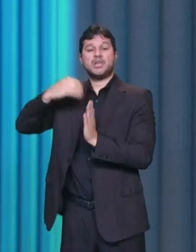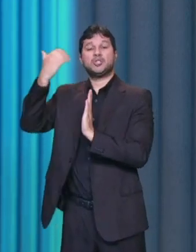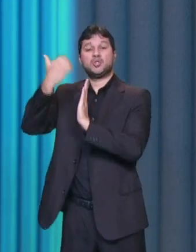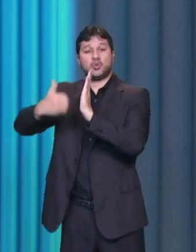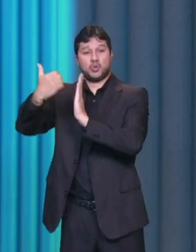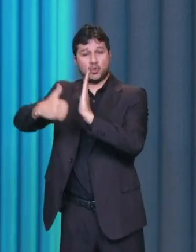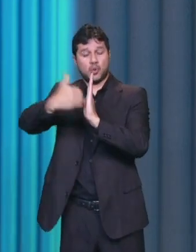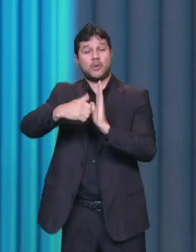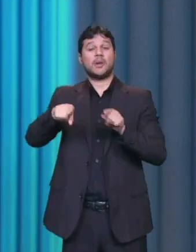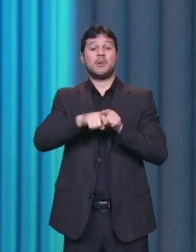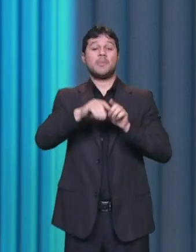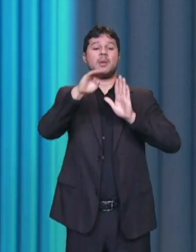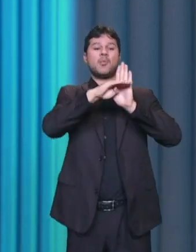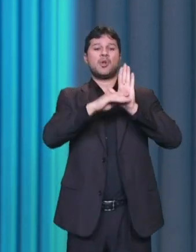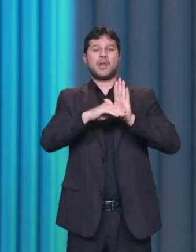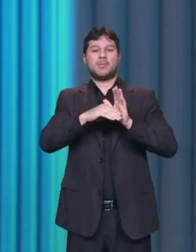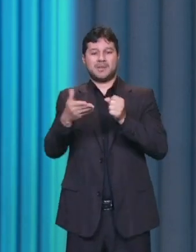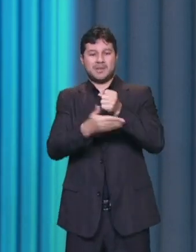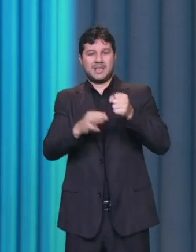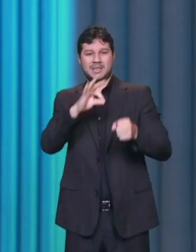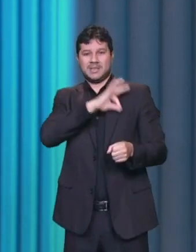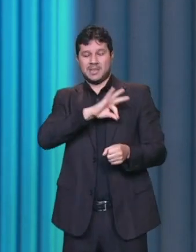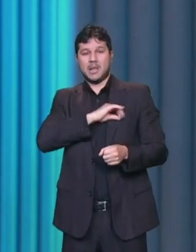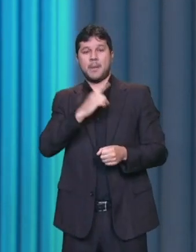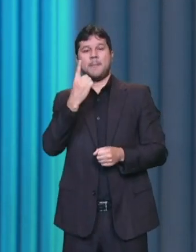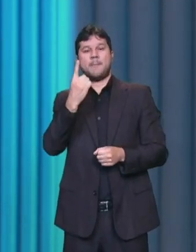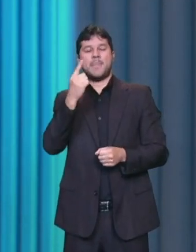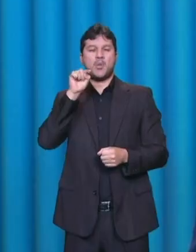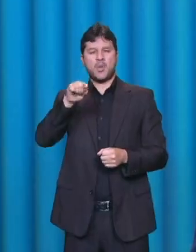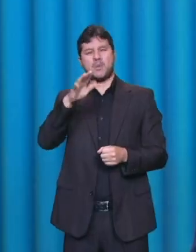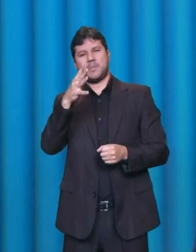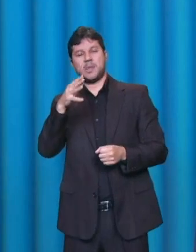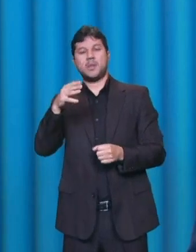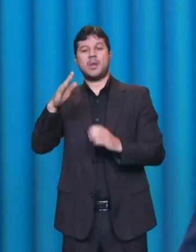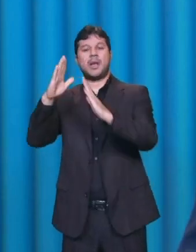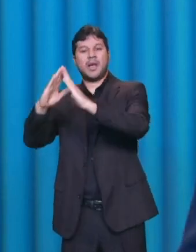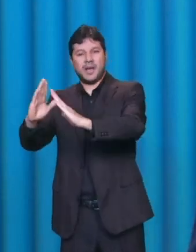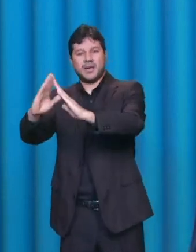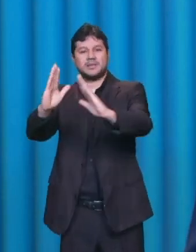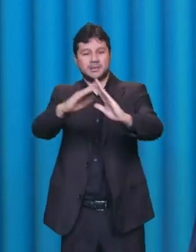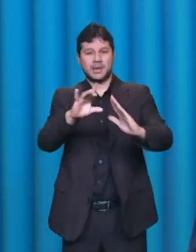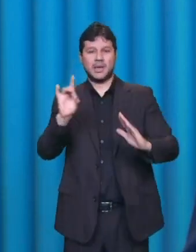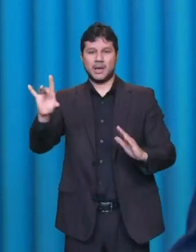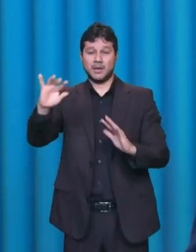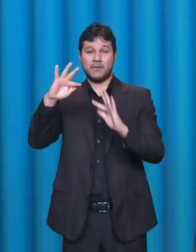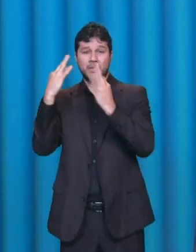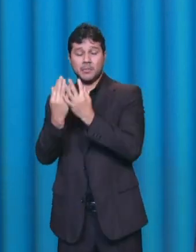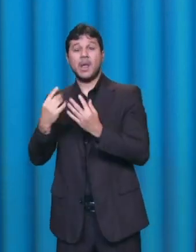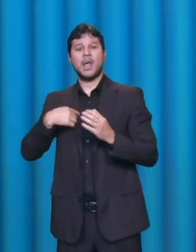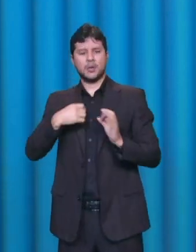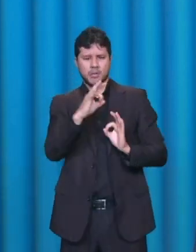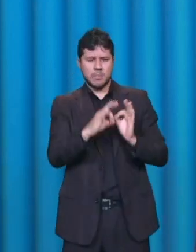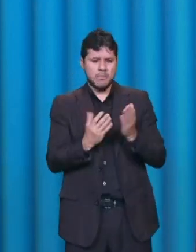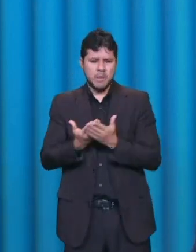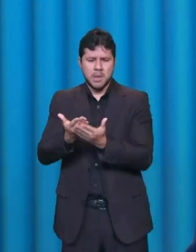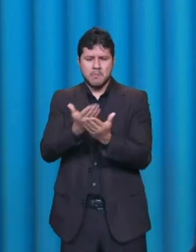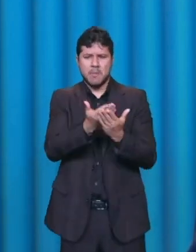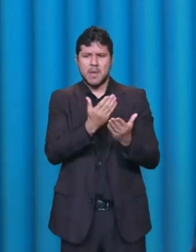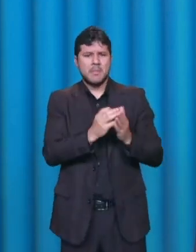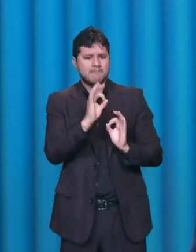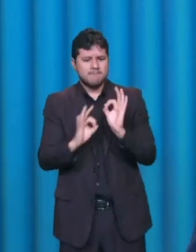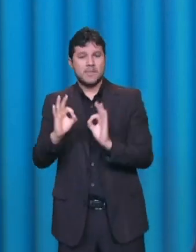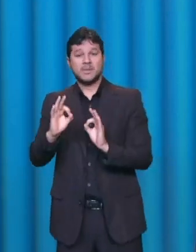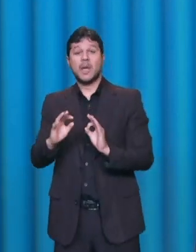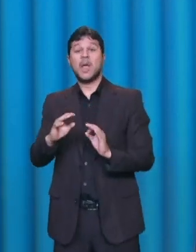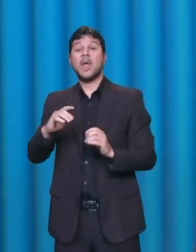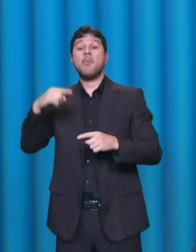estabelecer um programa de renda mínima de cidadania de mil reais em média por domicílio e eu tenho todos os recursos já bem mapeados. Porém, a grande